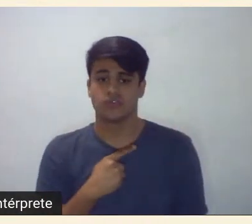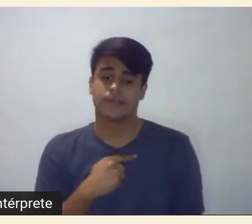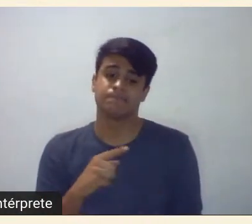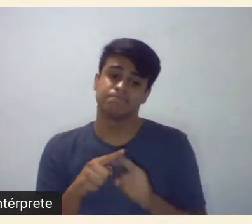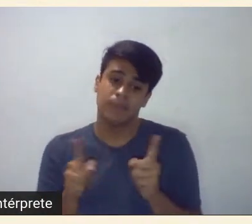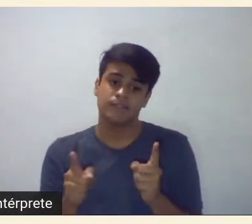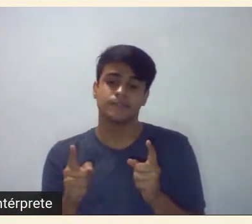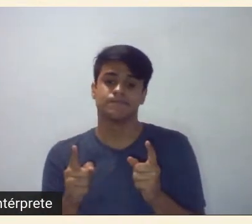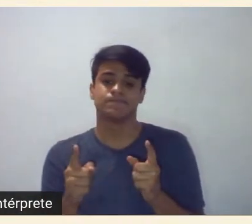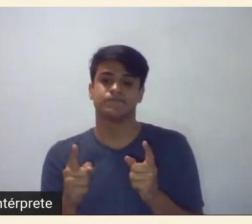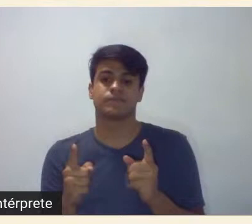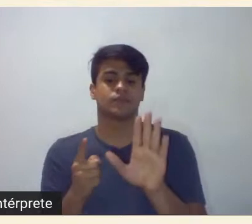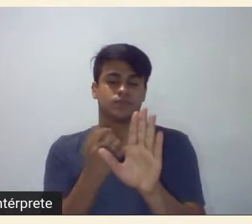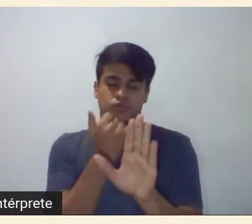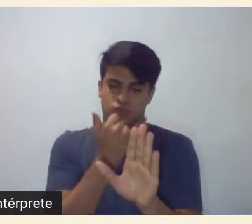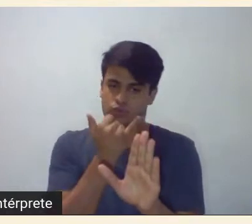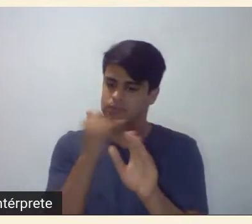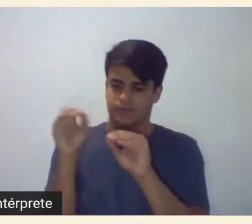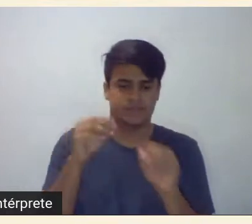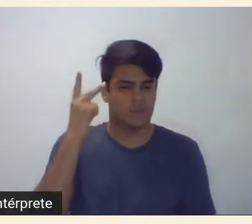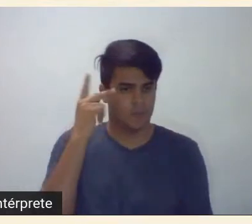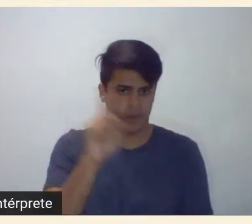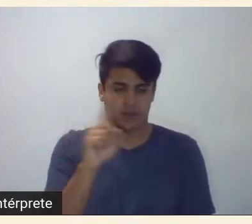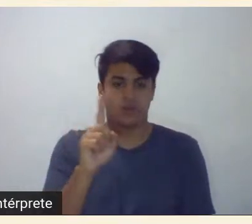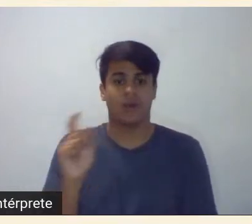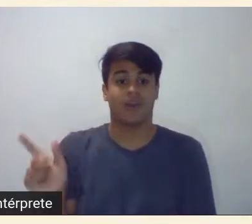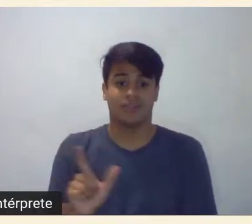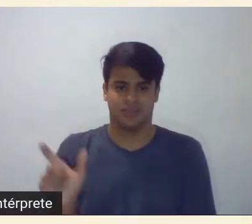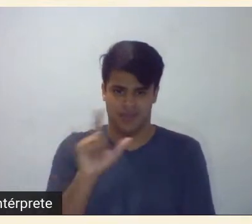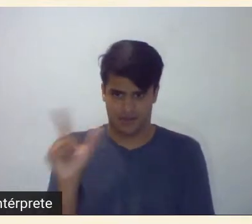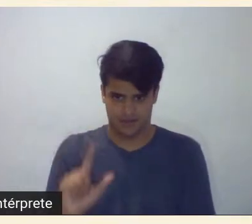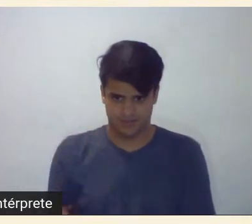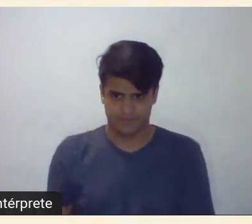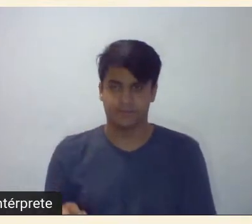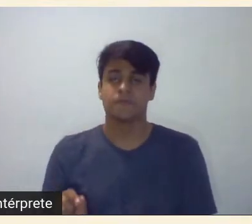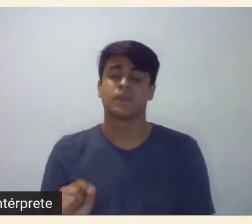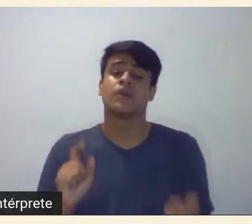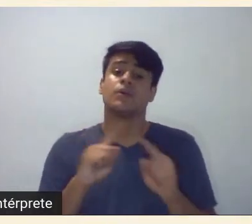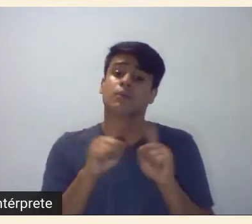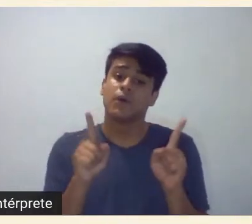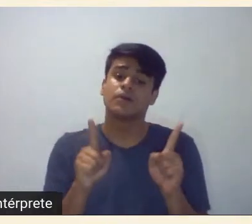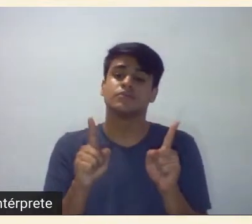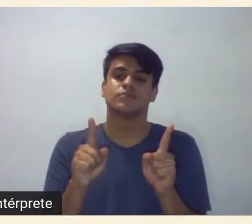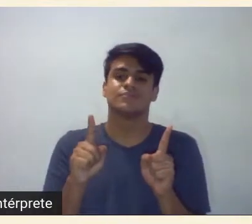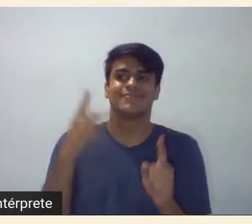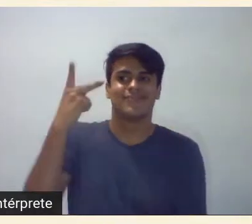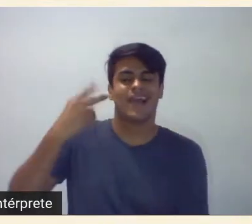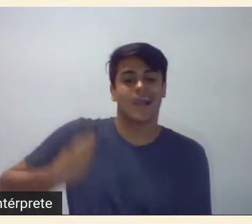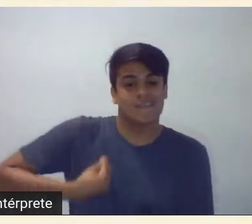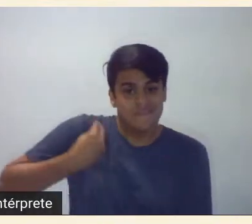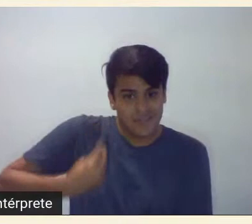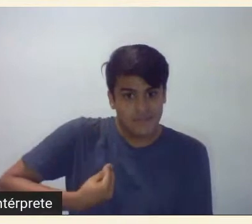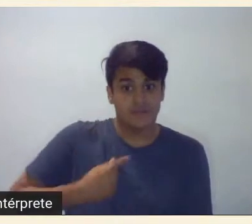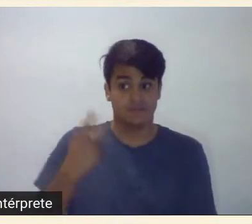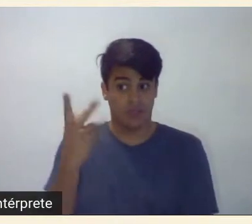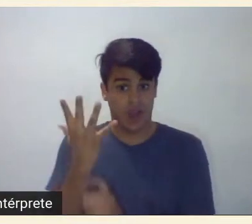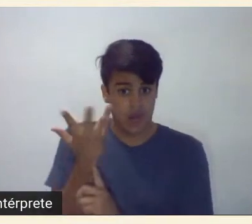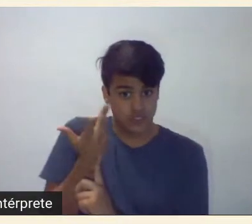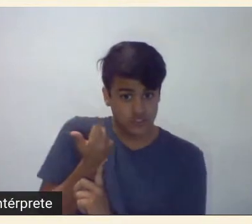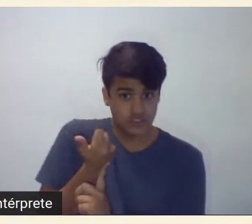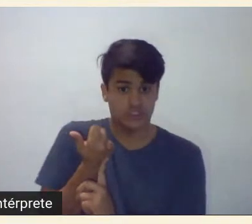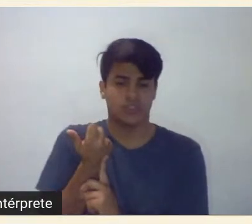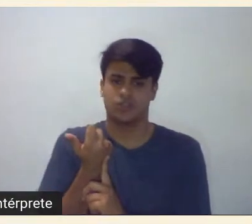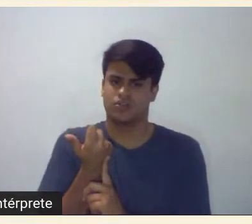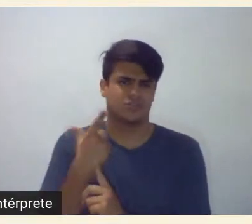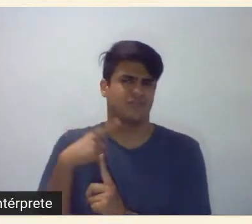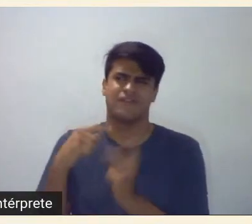desculpa ela se muda para a Itália tá então pelo fato de ela viver uma grande parte da sua vida de artistas e lá ela faz